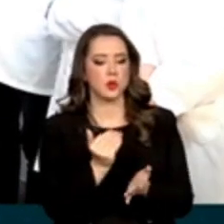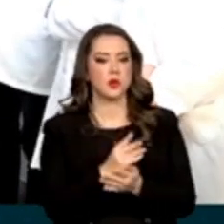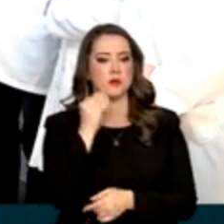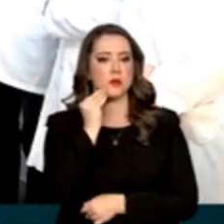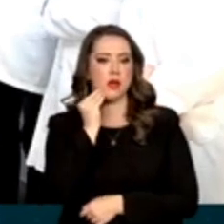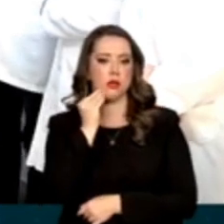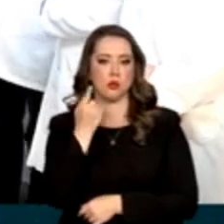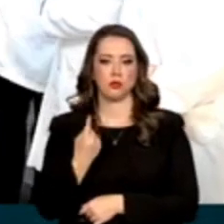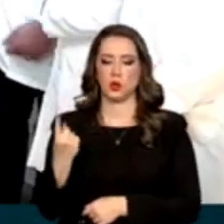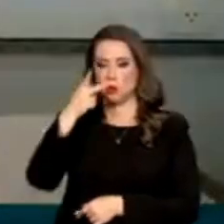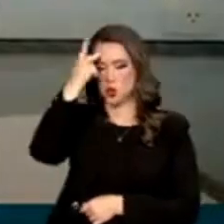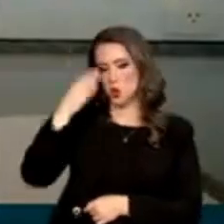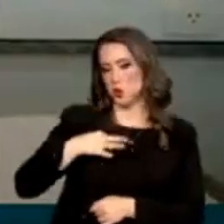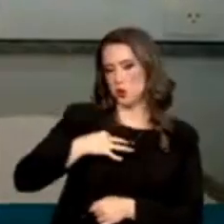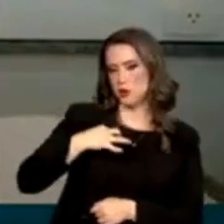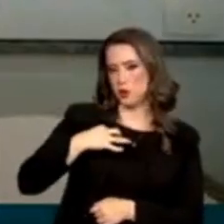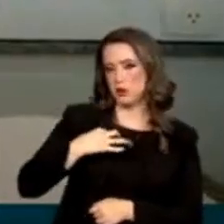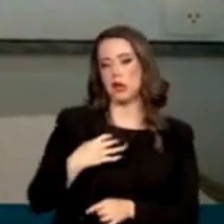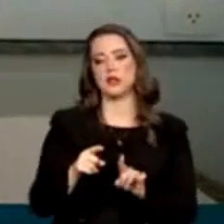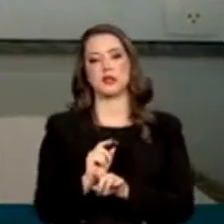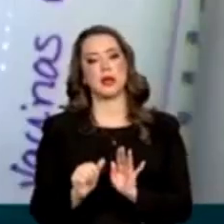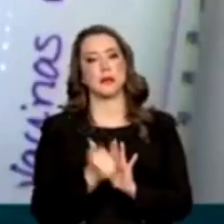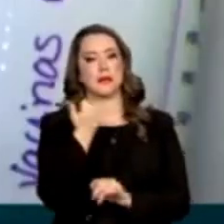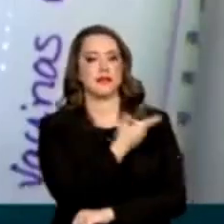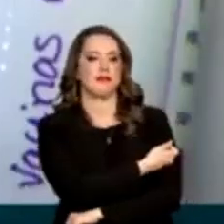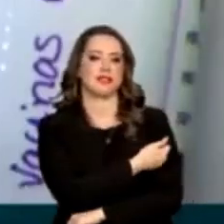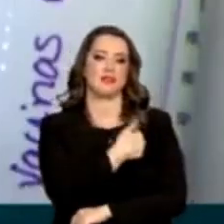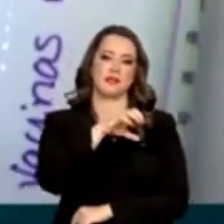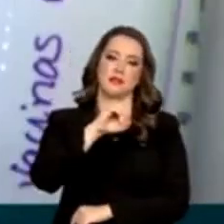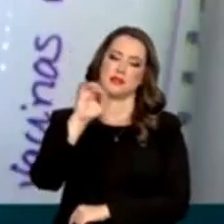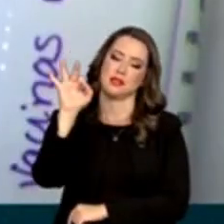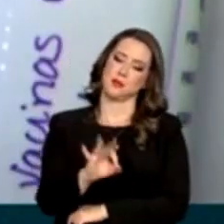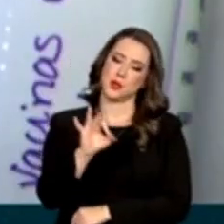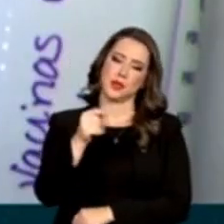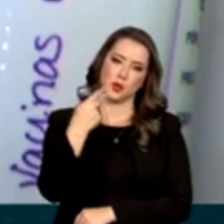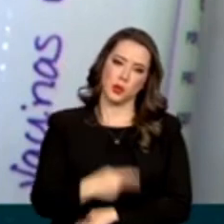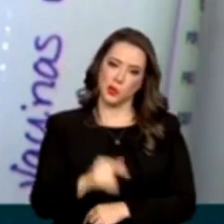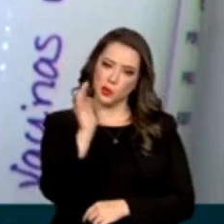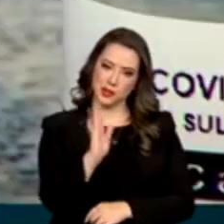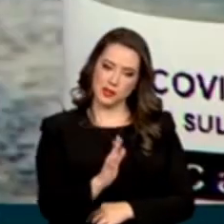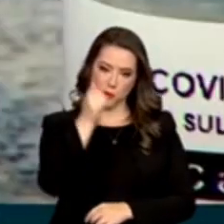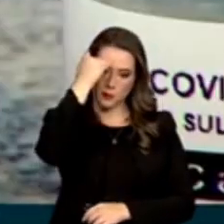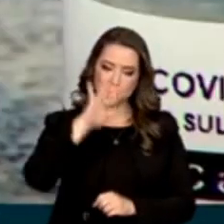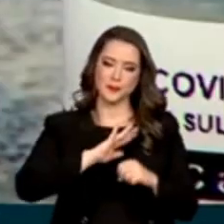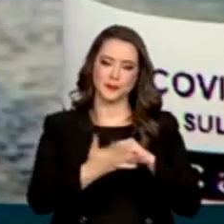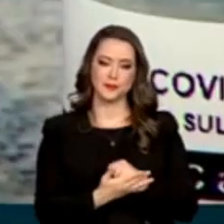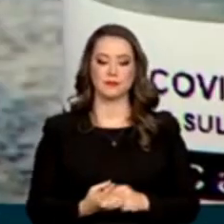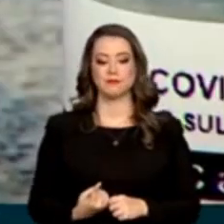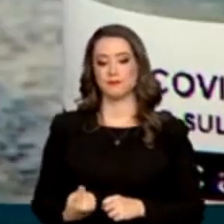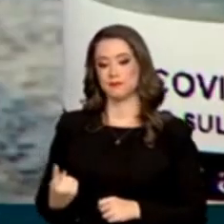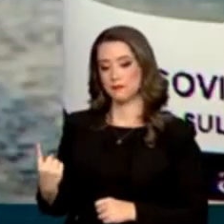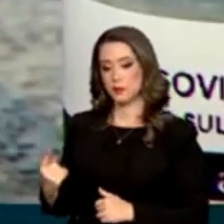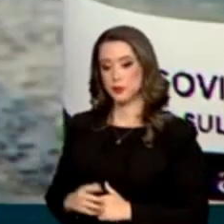clínicos com voluntários da primeira vacina totalmente nacional contra a Covid-19. A Spintech